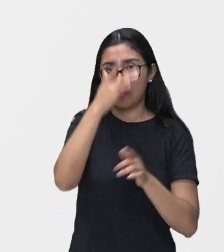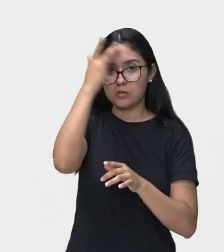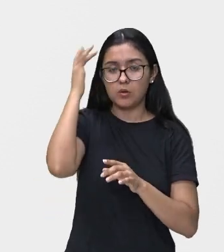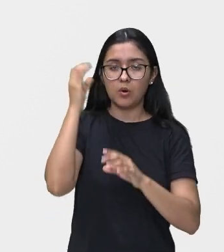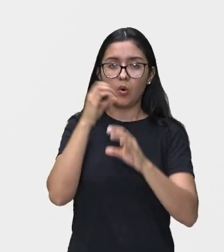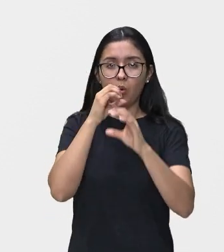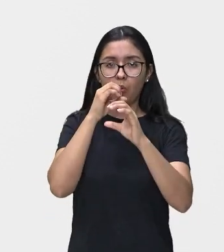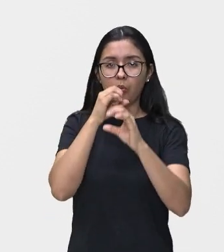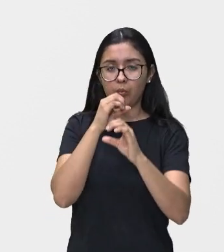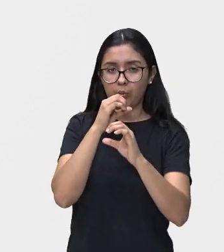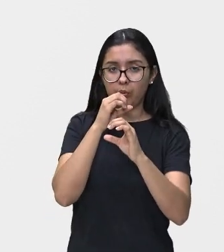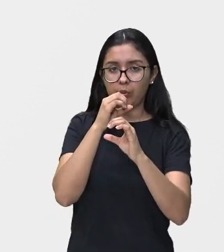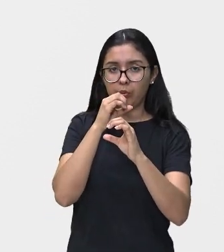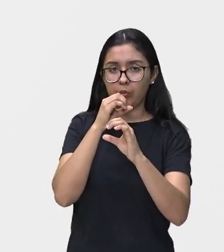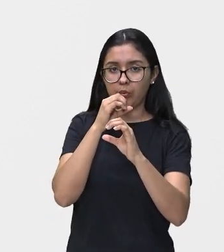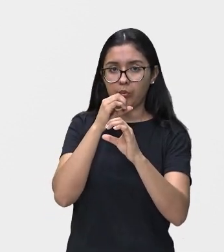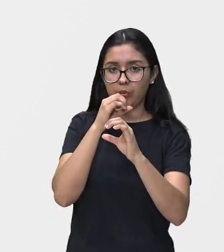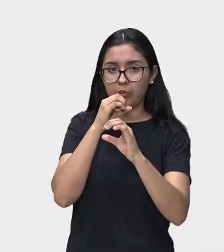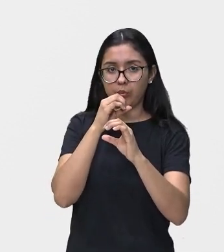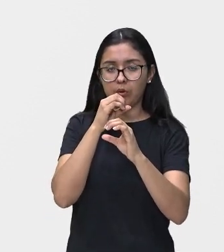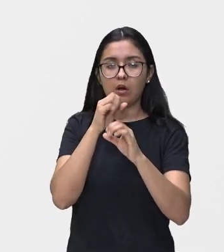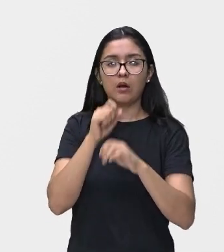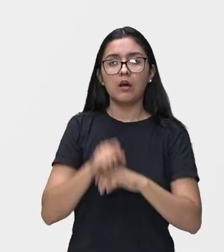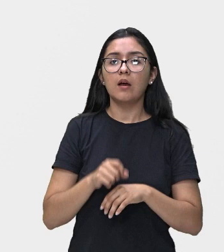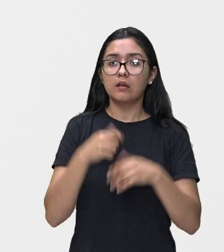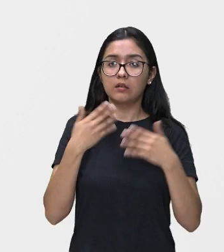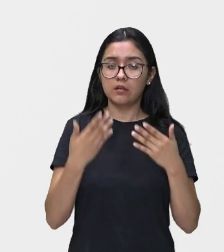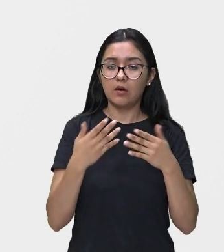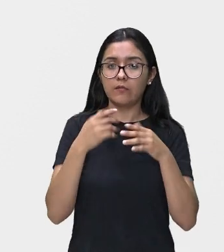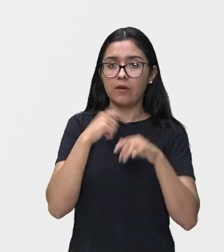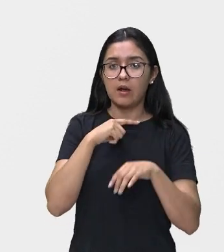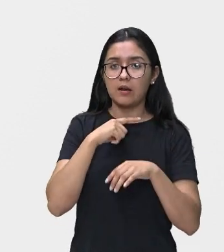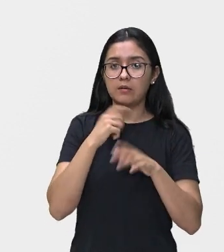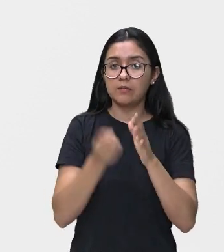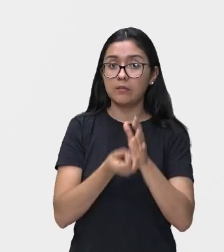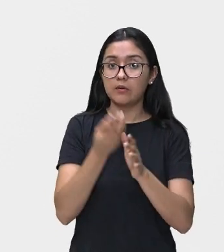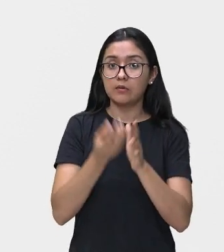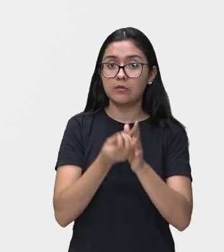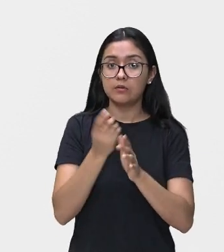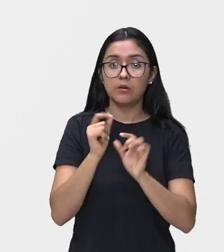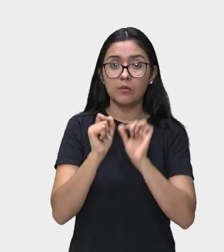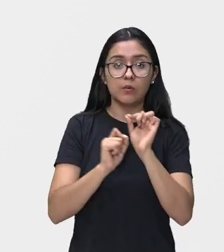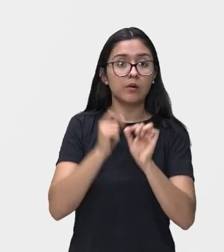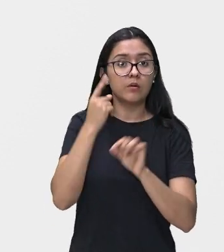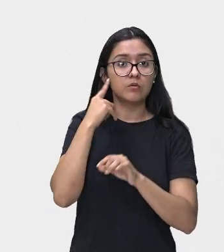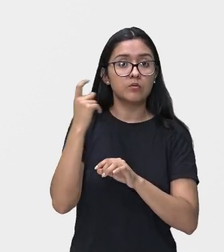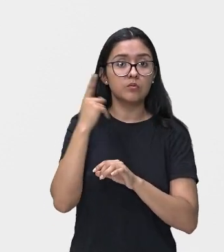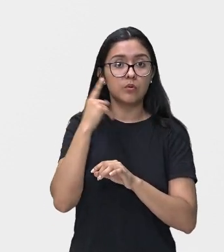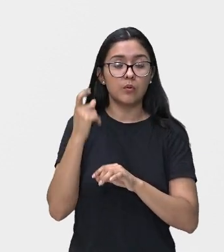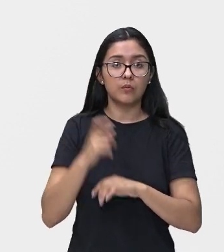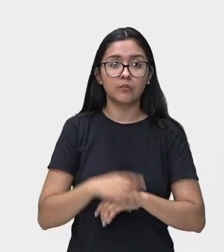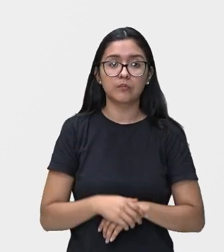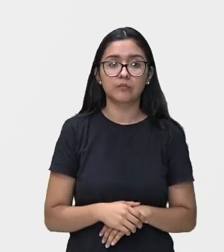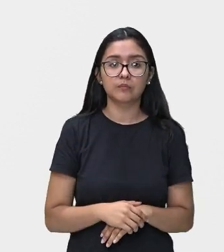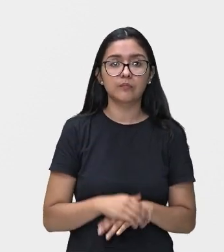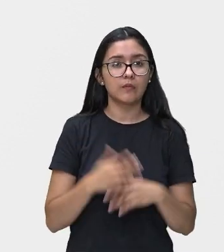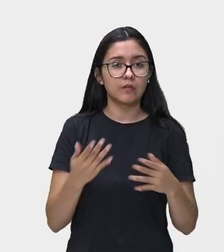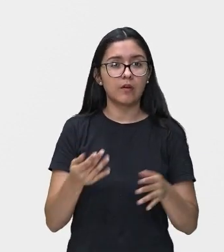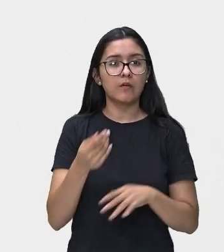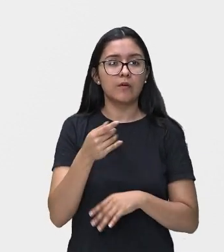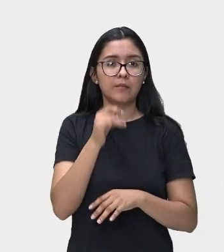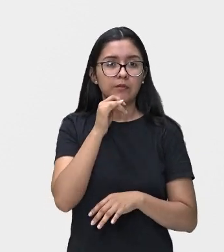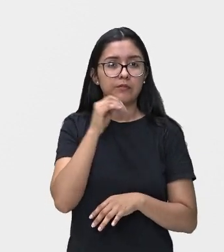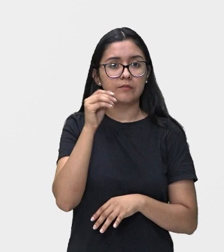bocal de um tubo ou acionar mecanismos que fazem o ar percorrer tubos como órgãos. E vamos dar